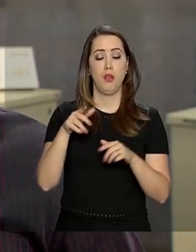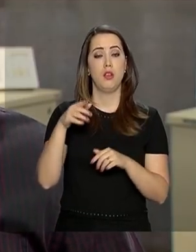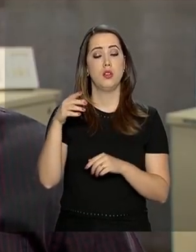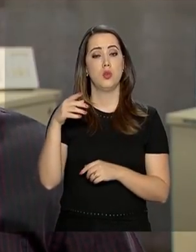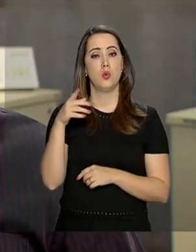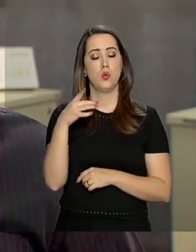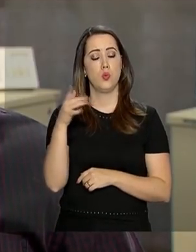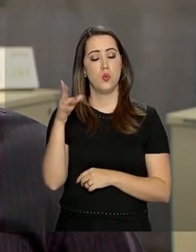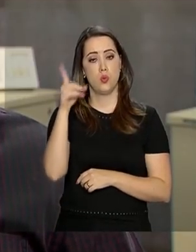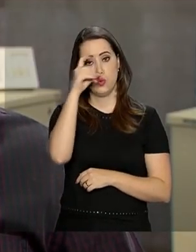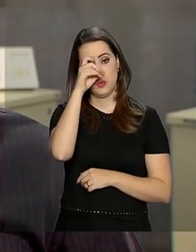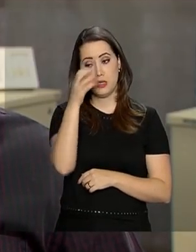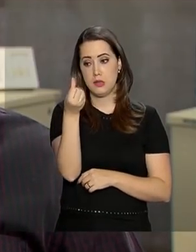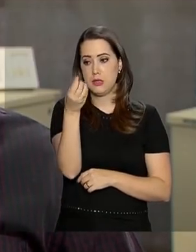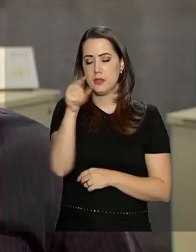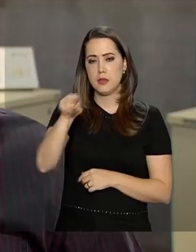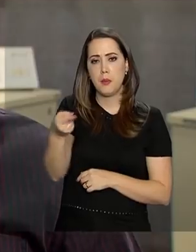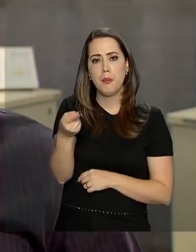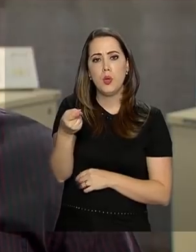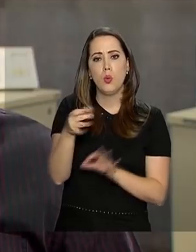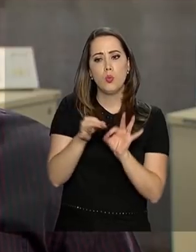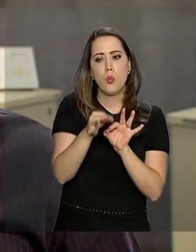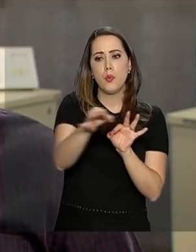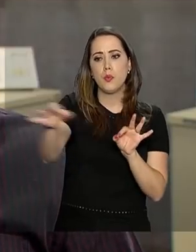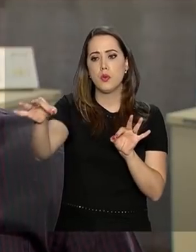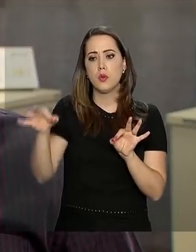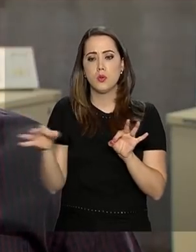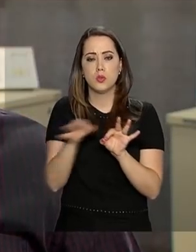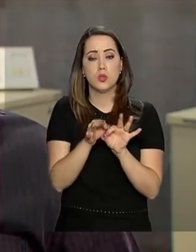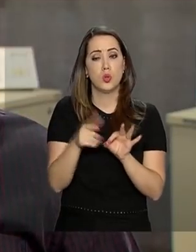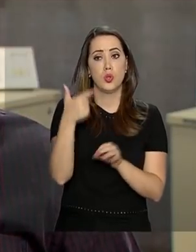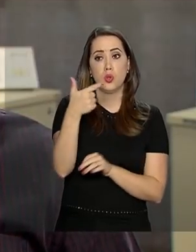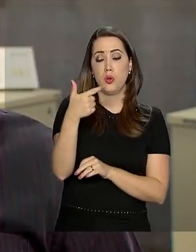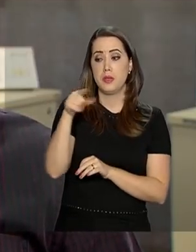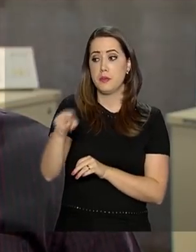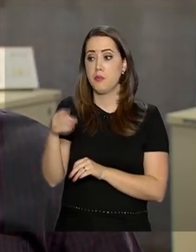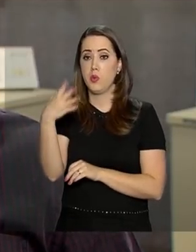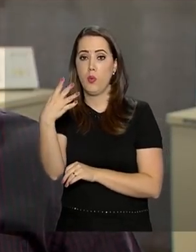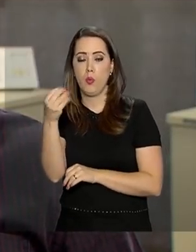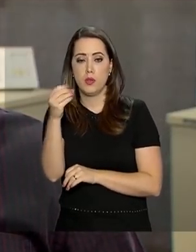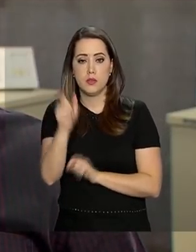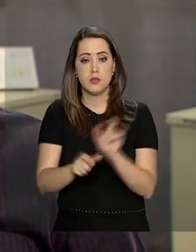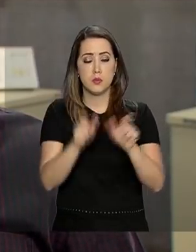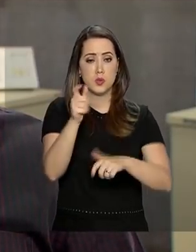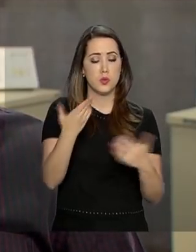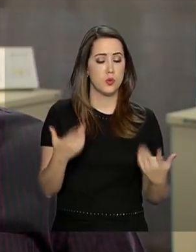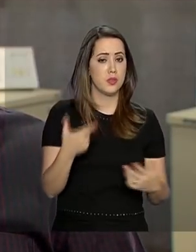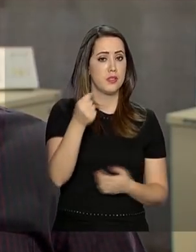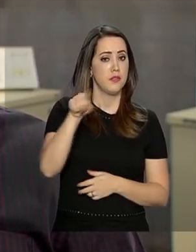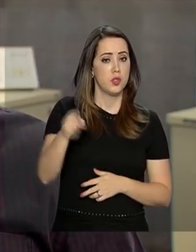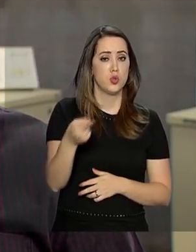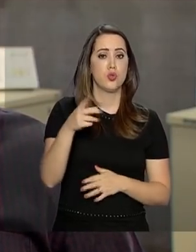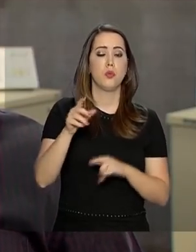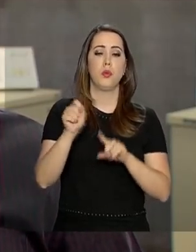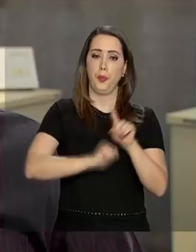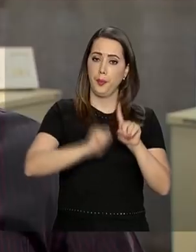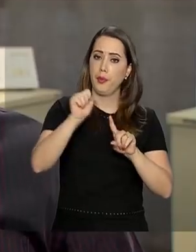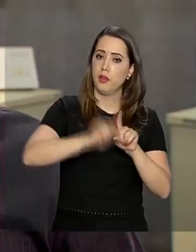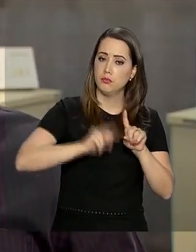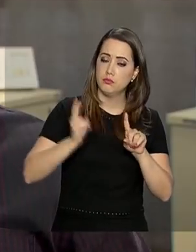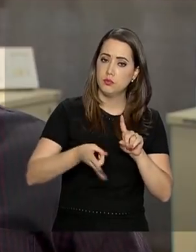60 mil metros de área, 8 prédios, 2.400 trabalhadores e 20 mil atendimentos ambulatoriais por mês,